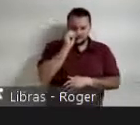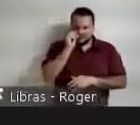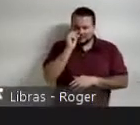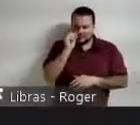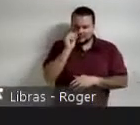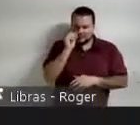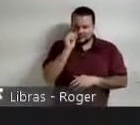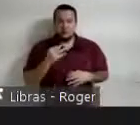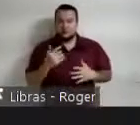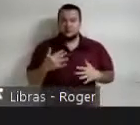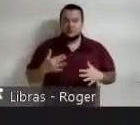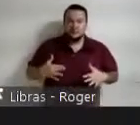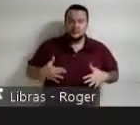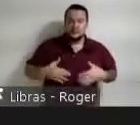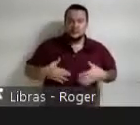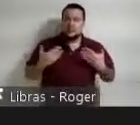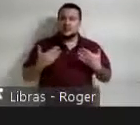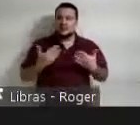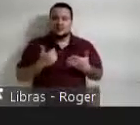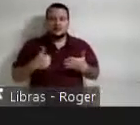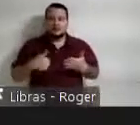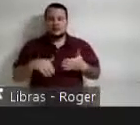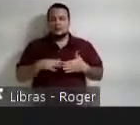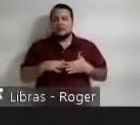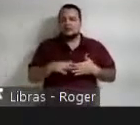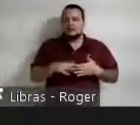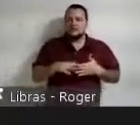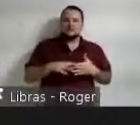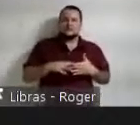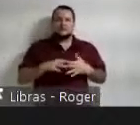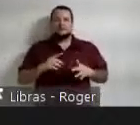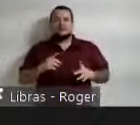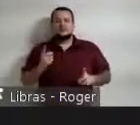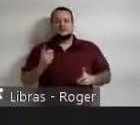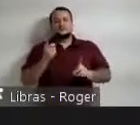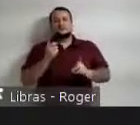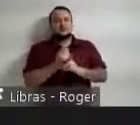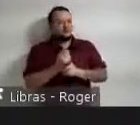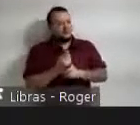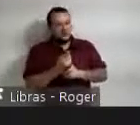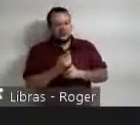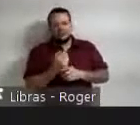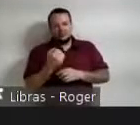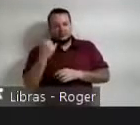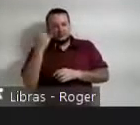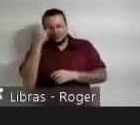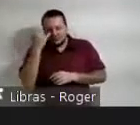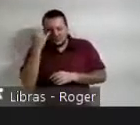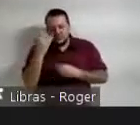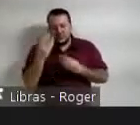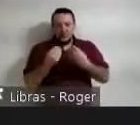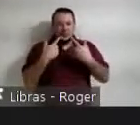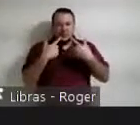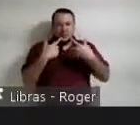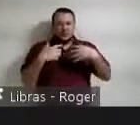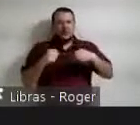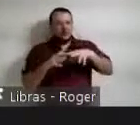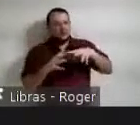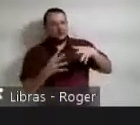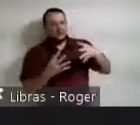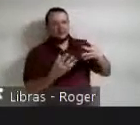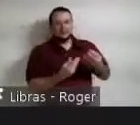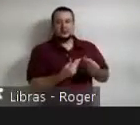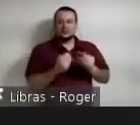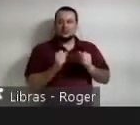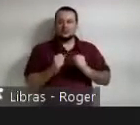surpresa para nós desse de descobrir o espanhol com essa língua internacional que a gente poderia se